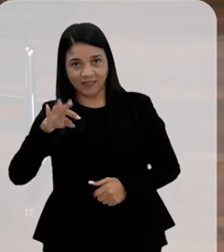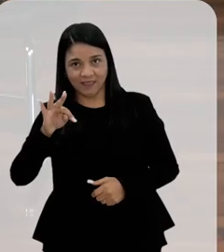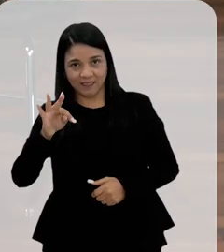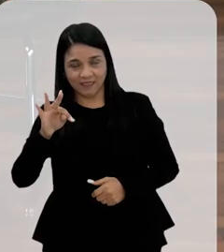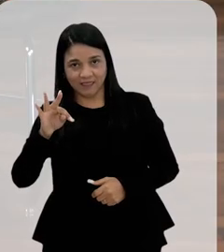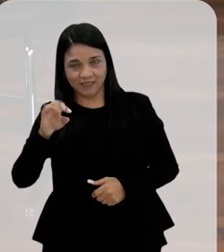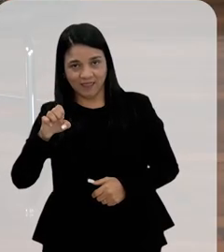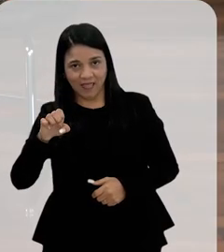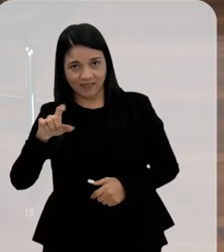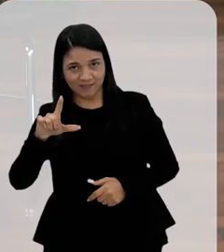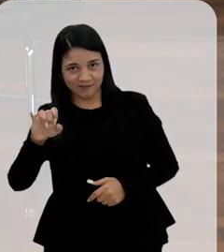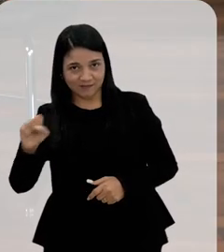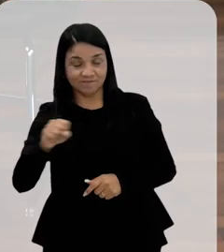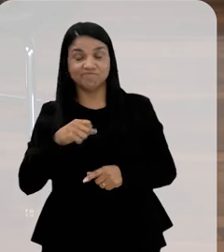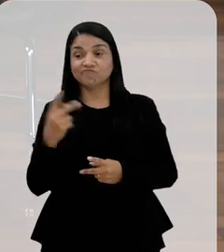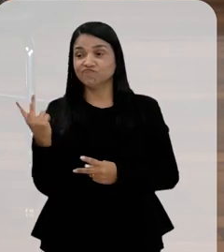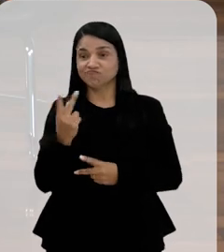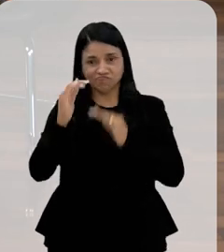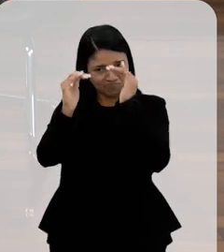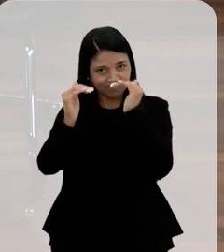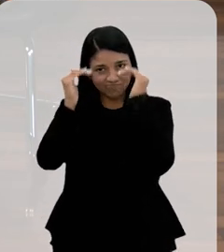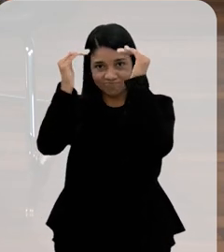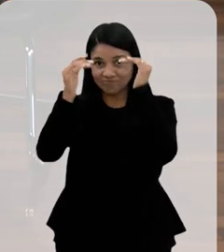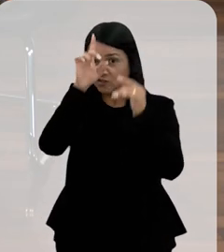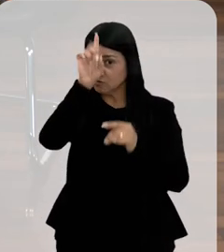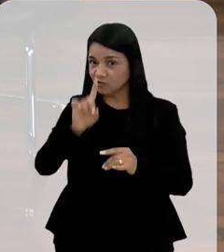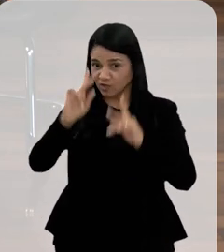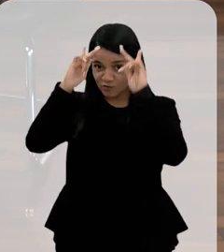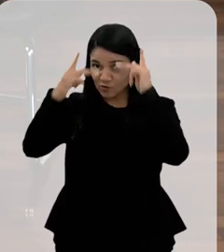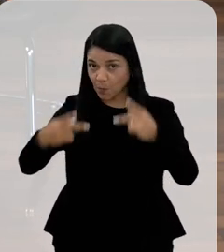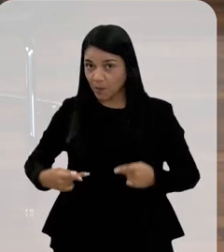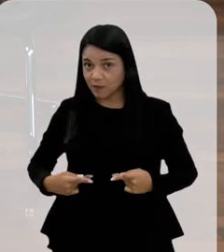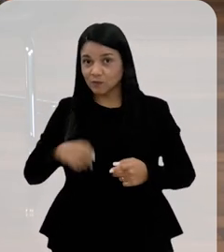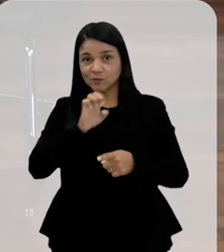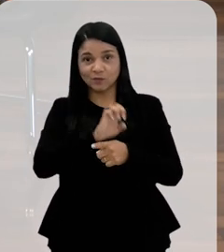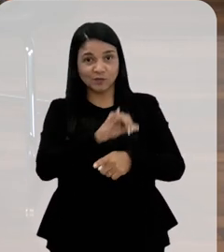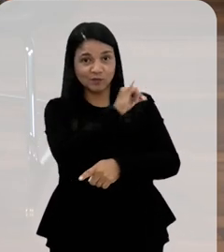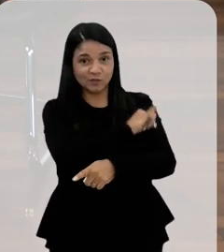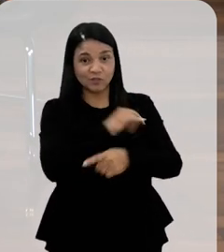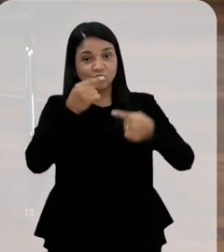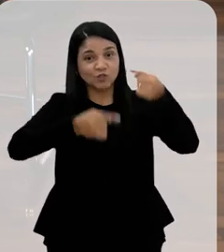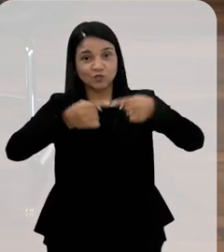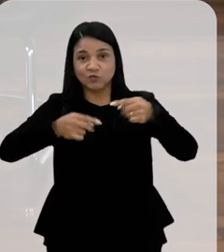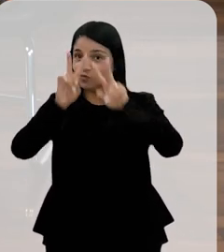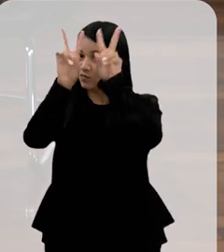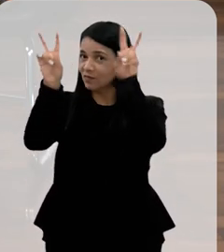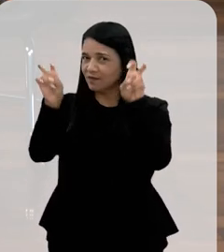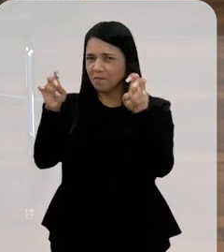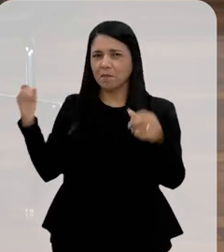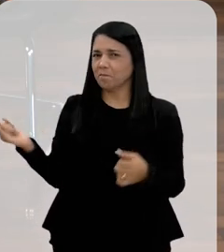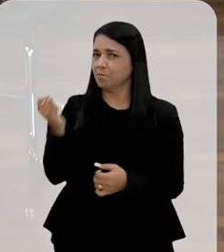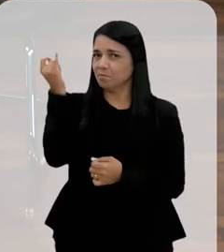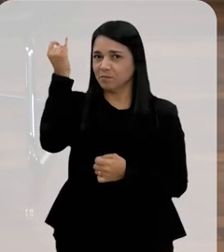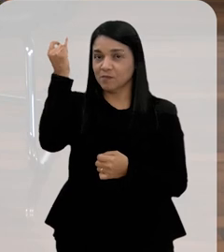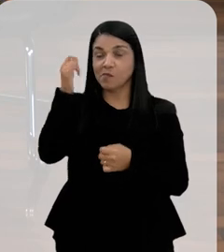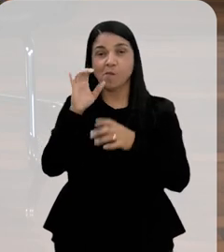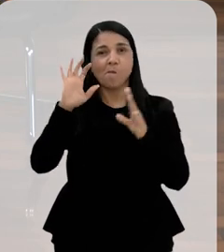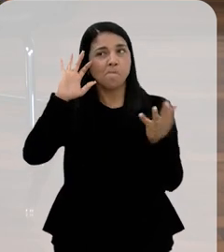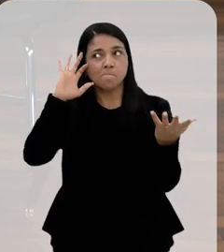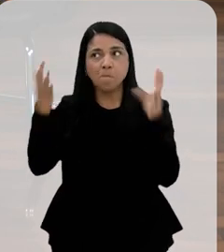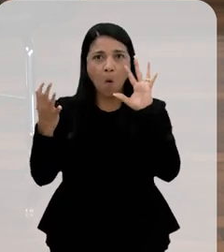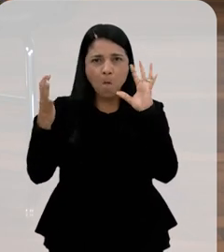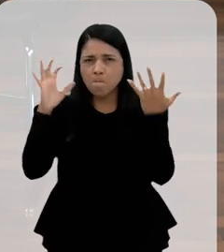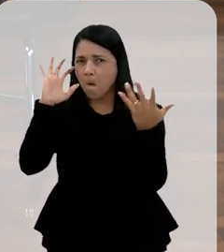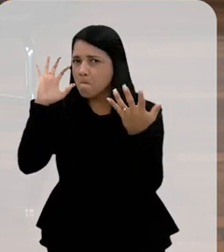as duas maiores autoridades no campo dos direitos humanos no Estado do Rio de Janeiro, discutindo esse tema tão importante, as